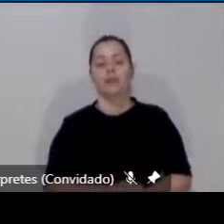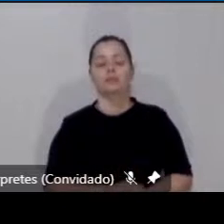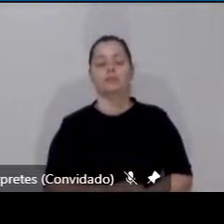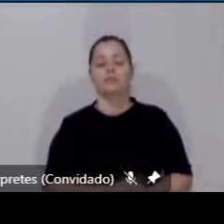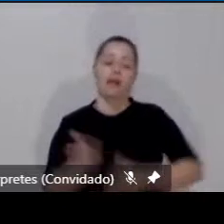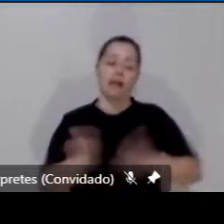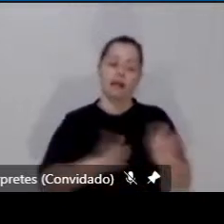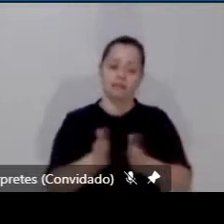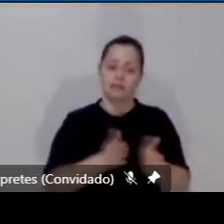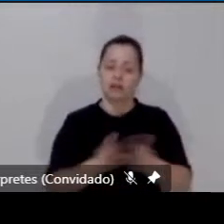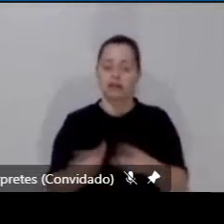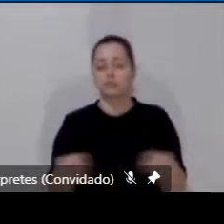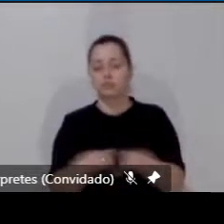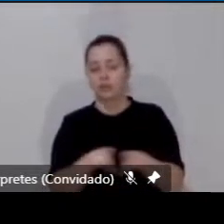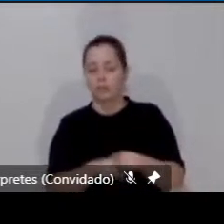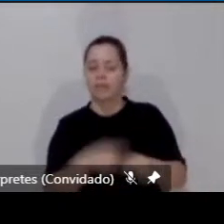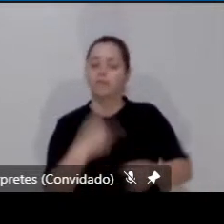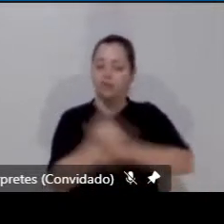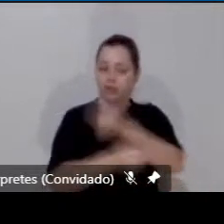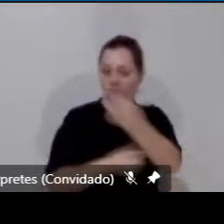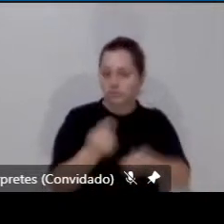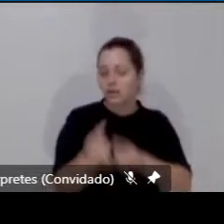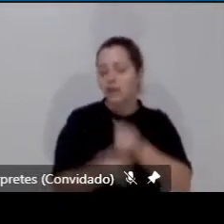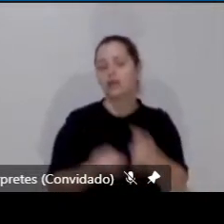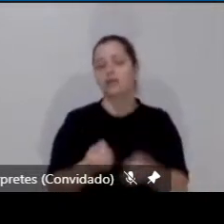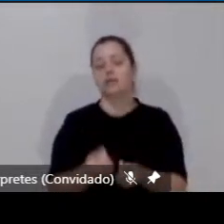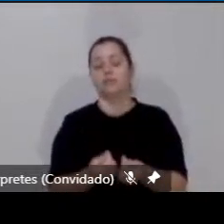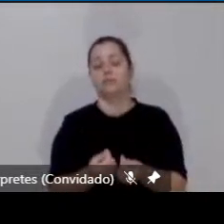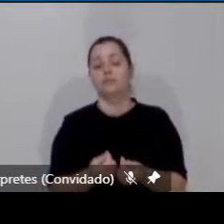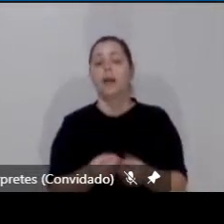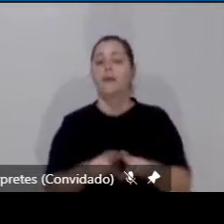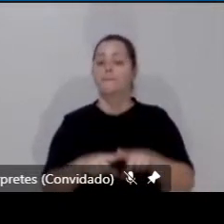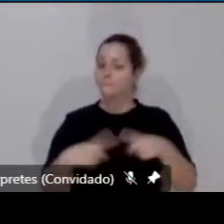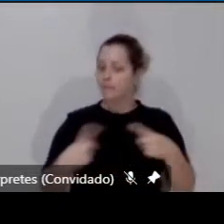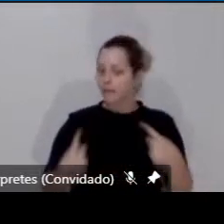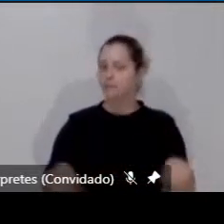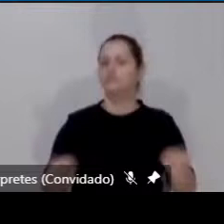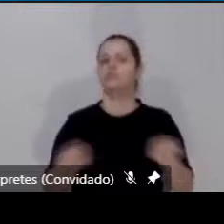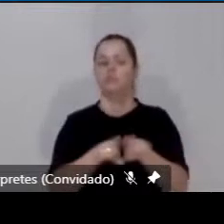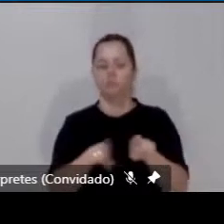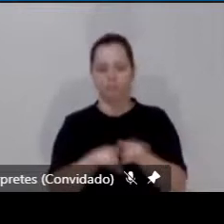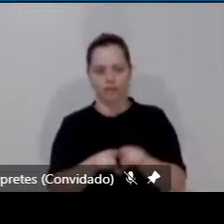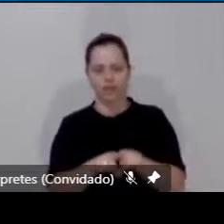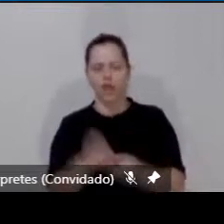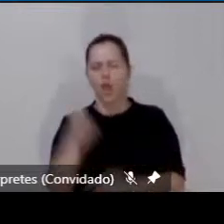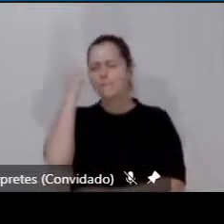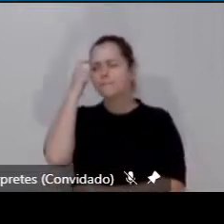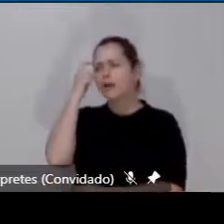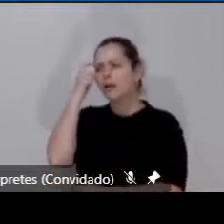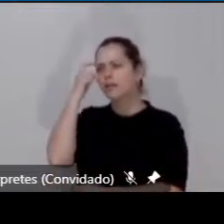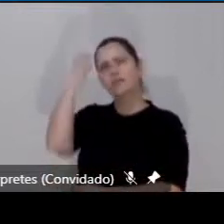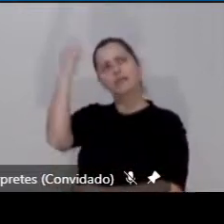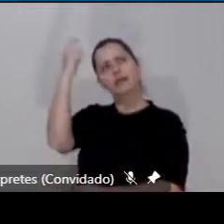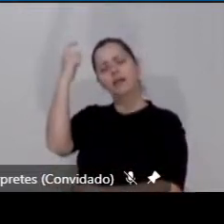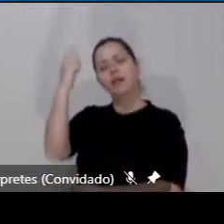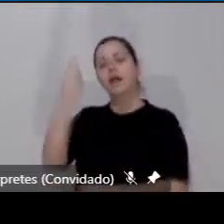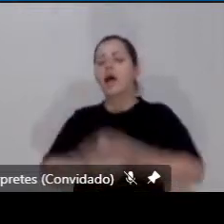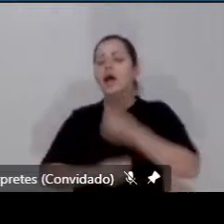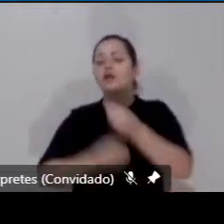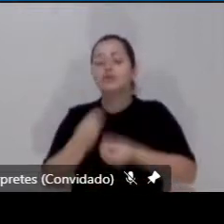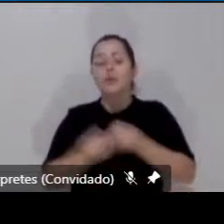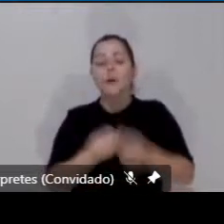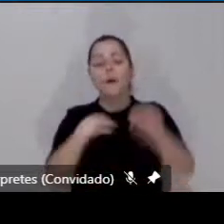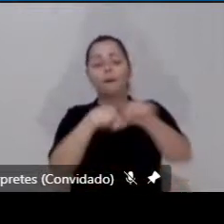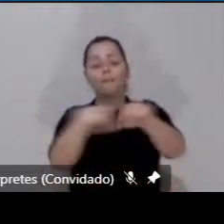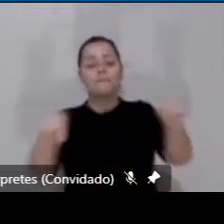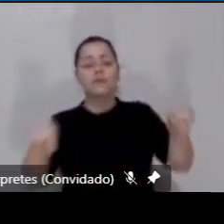financeiro, mas também uma ideia de como o espaço